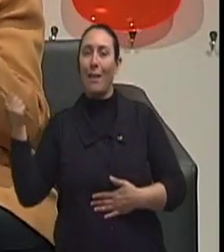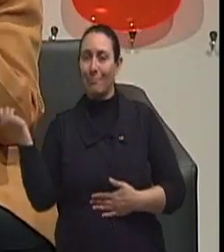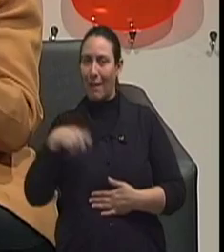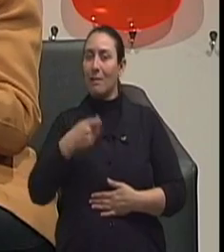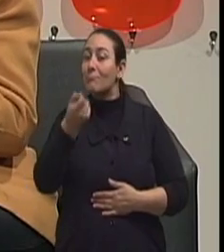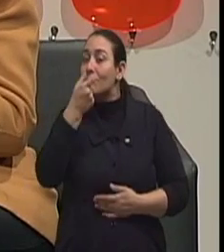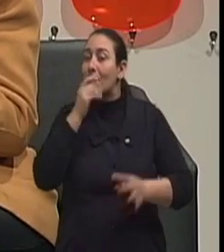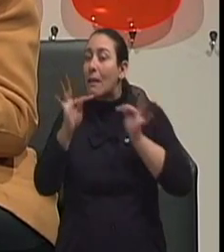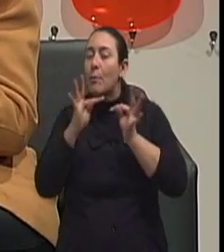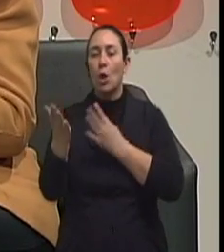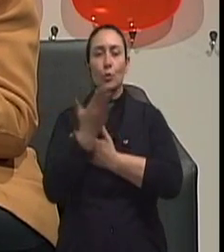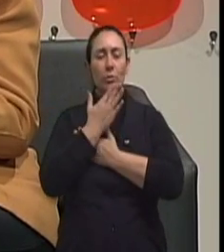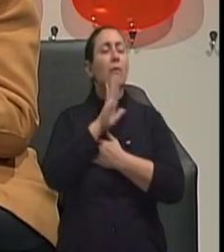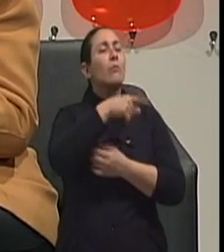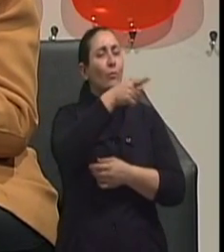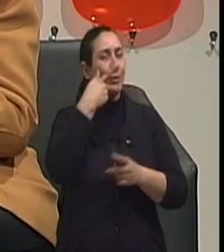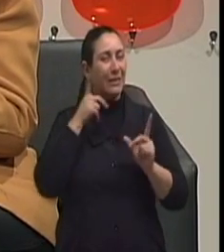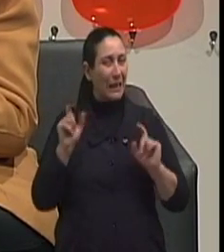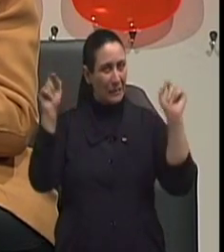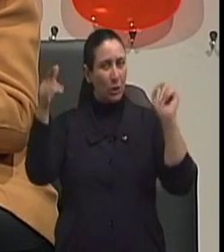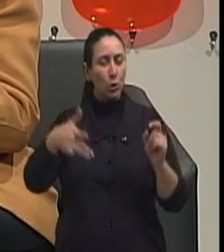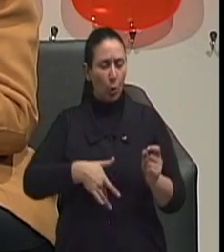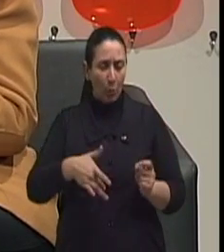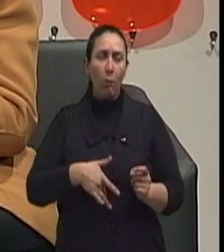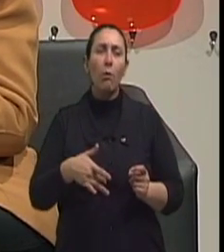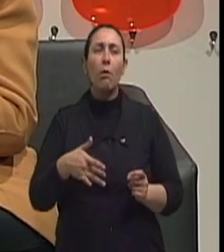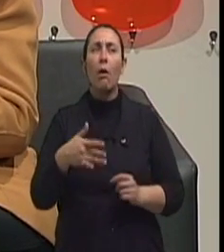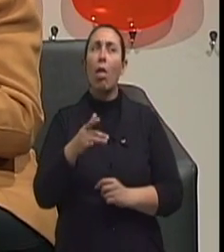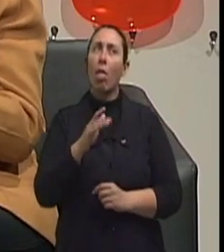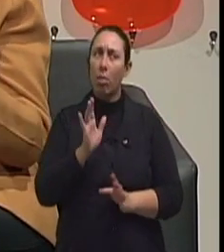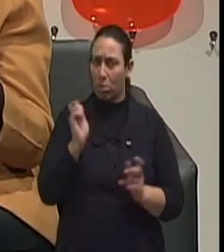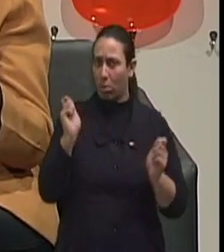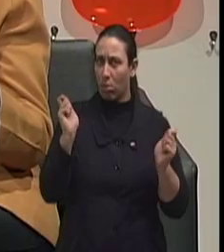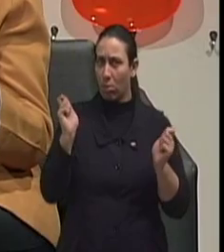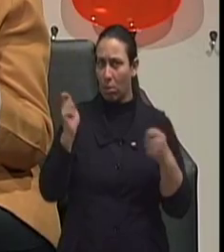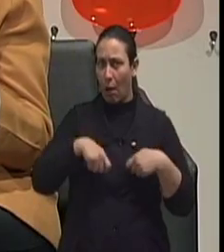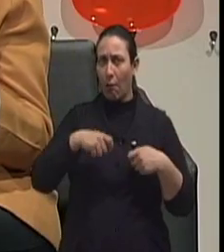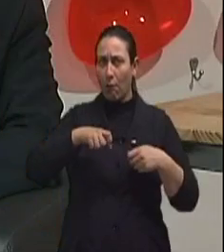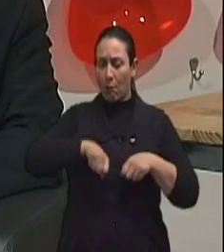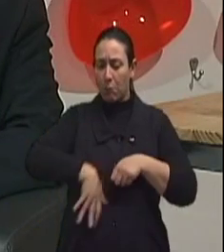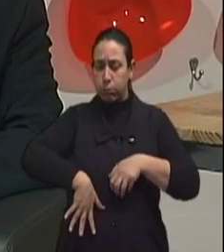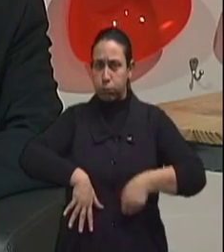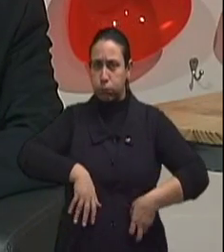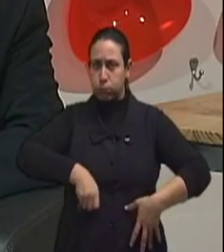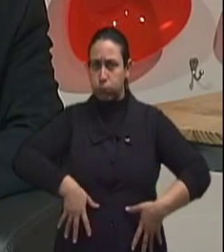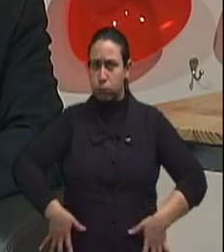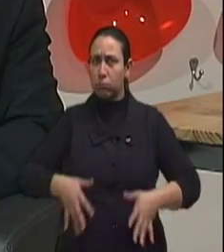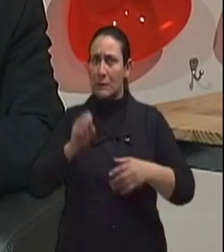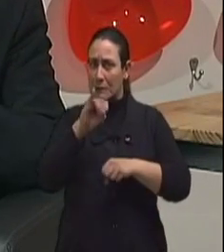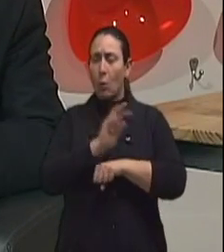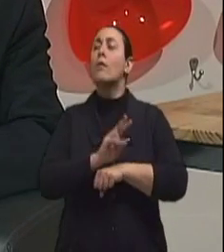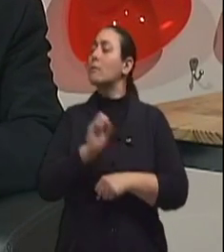diga o seguinte, esse câncer de estômago que a gente falou durante o programa, ele tem possibilidade de passar para outros órgãos se não tratado?